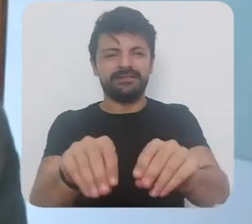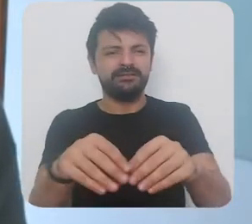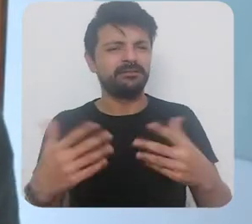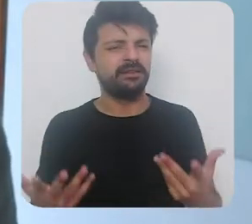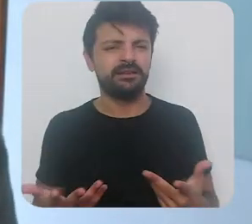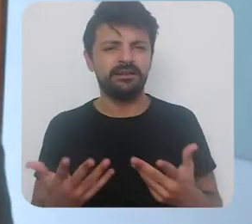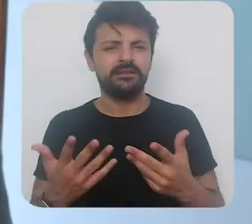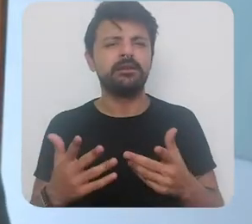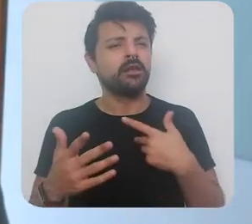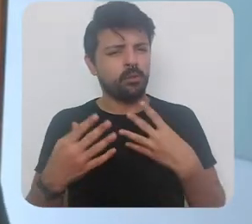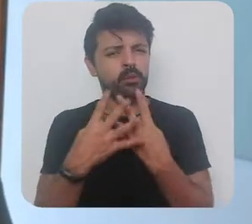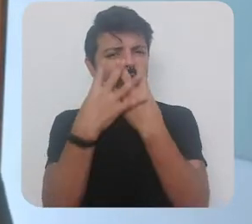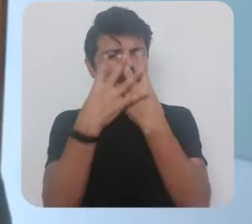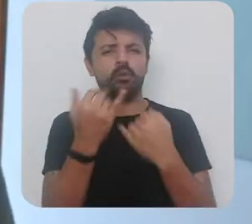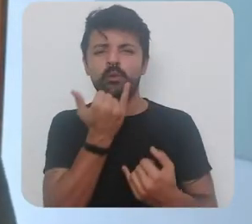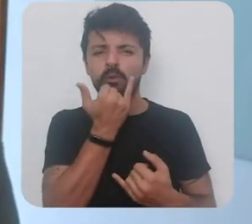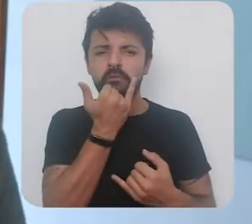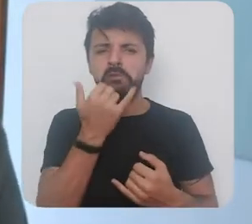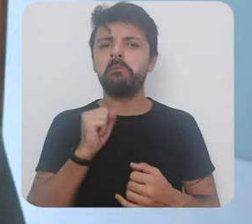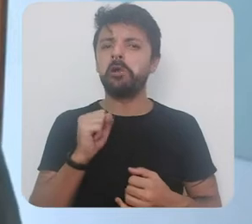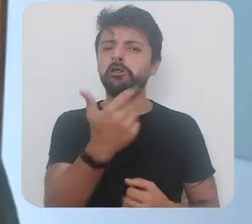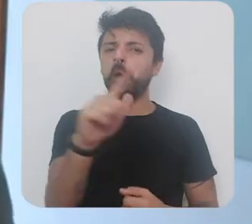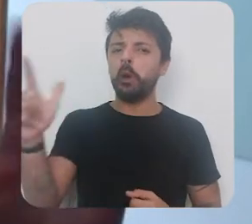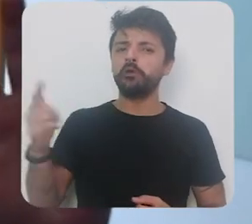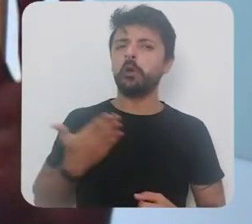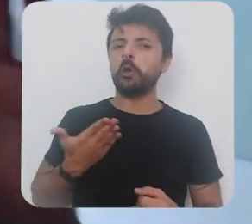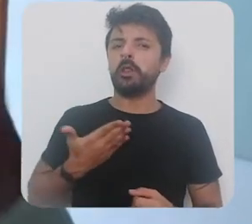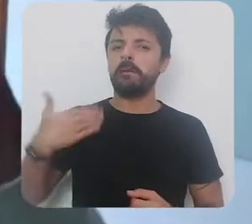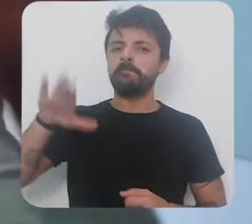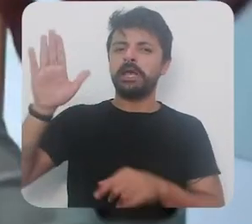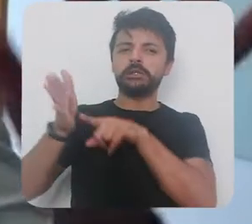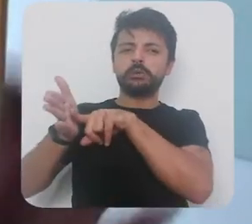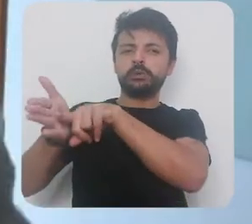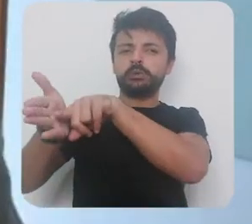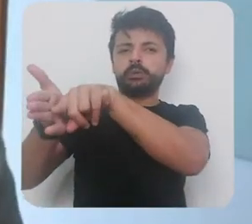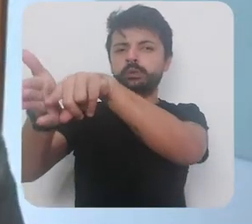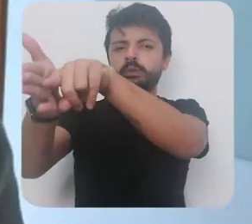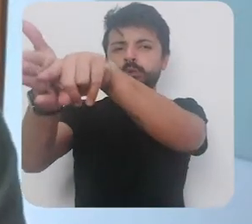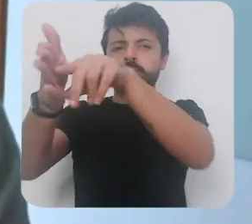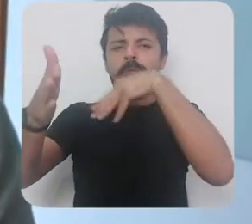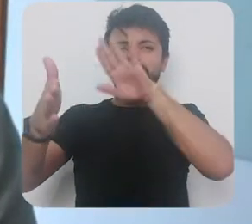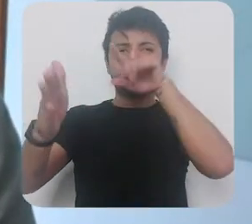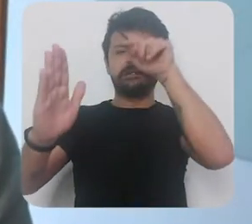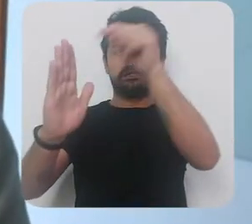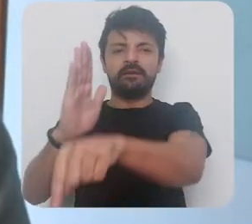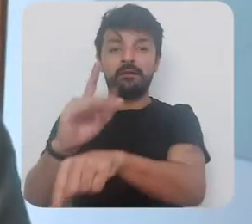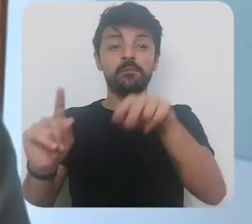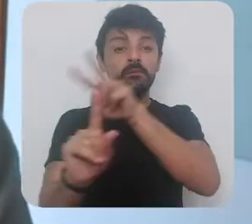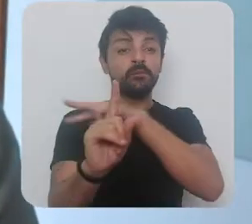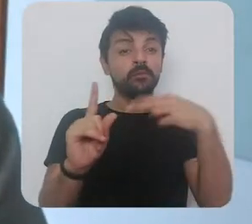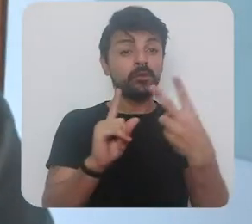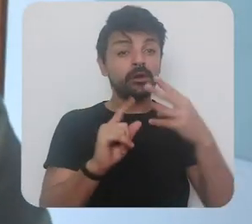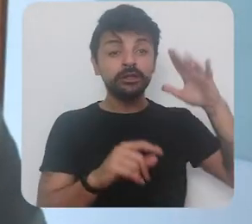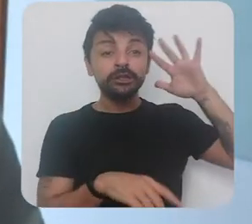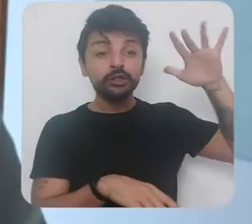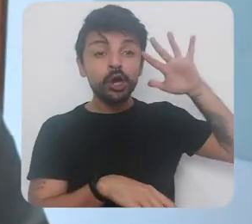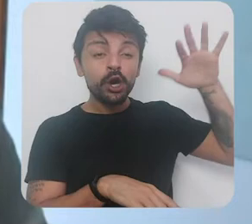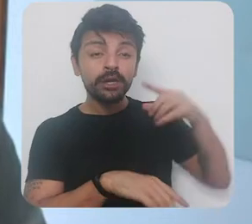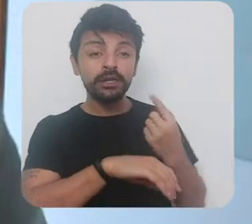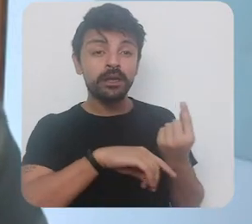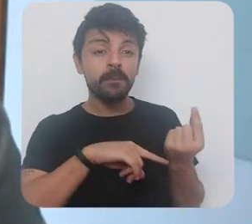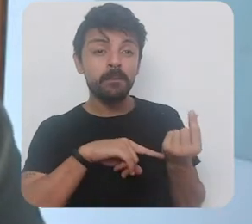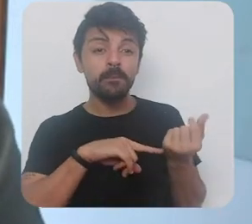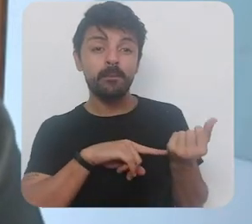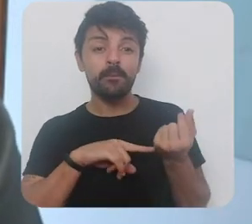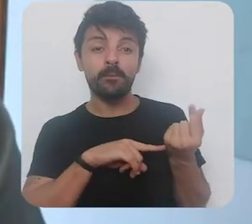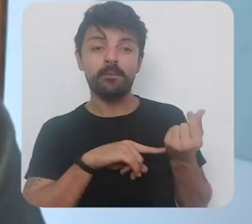mesmo assim em termos de confesso eu pode ser que outros colegas estejam mais avançados nisso mas do ponto de